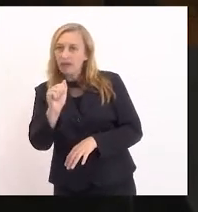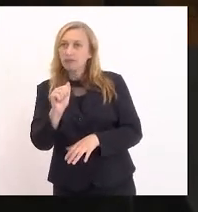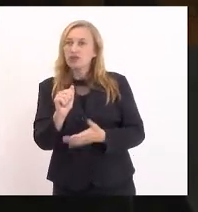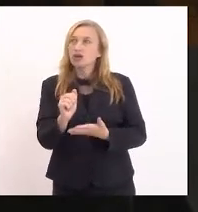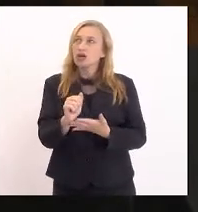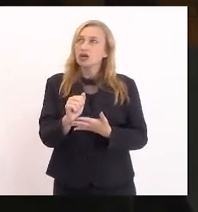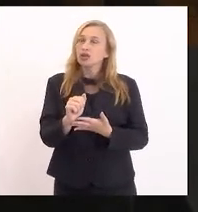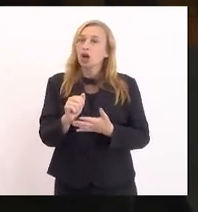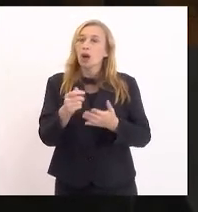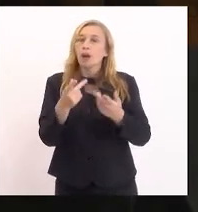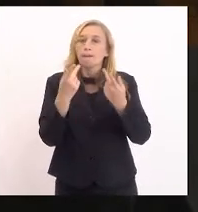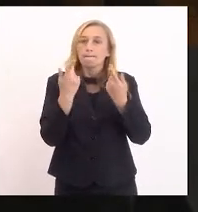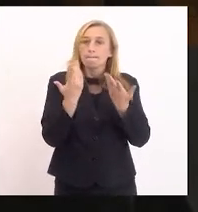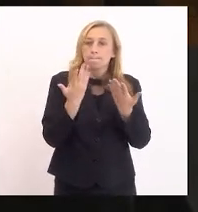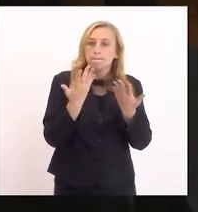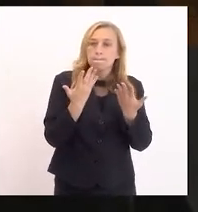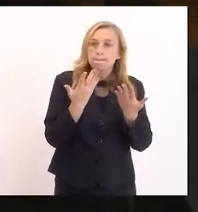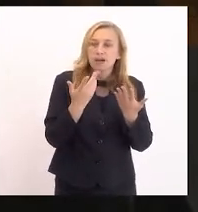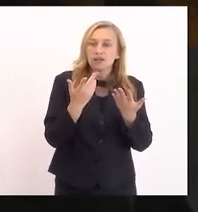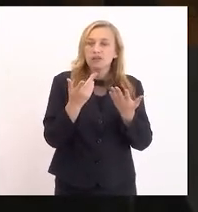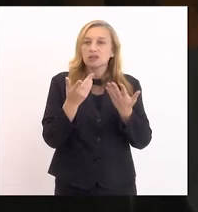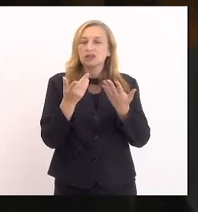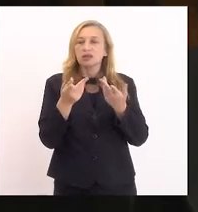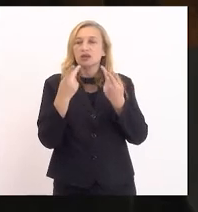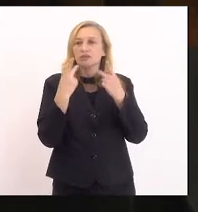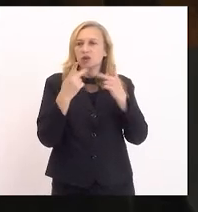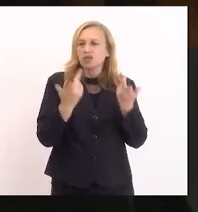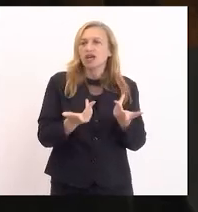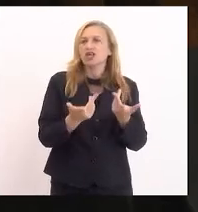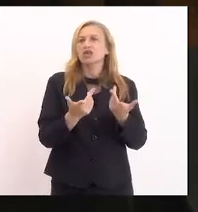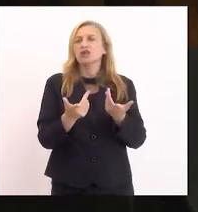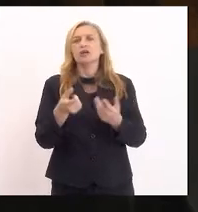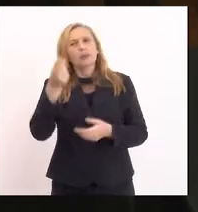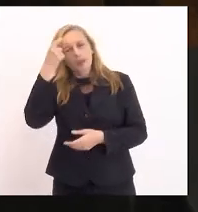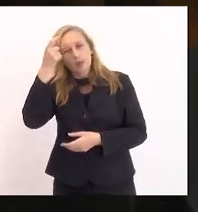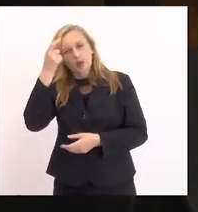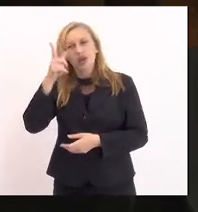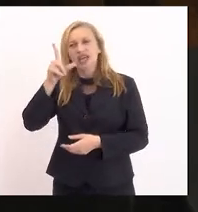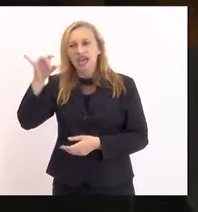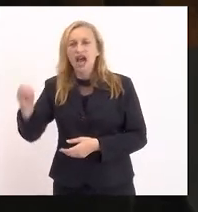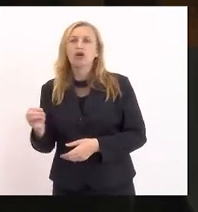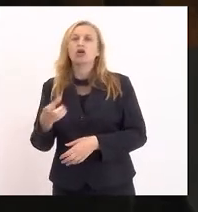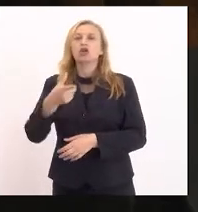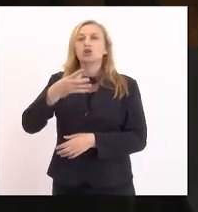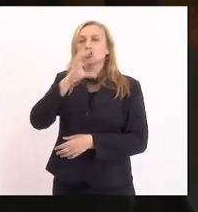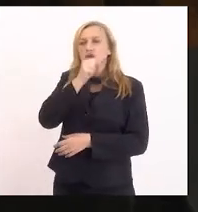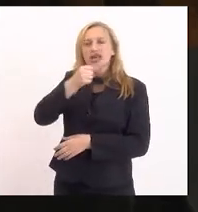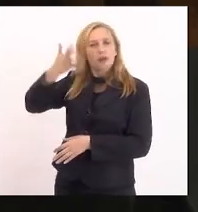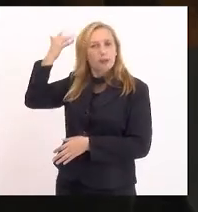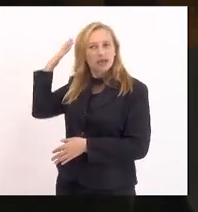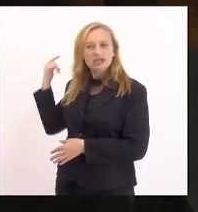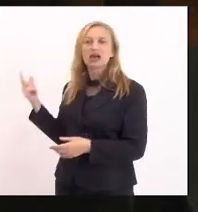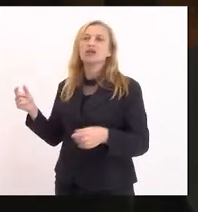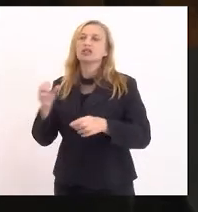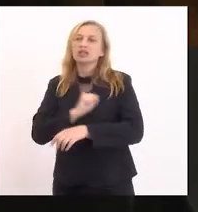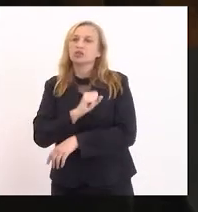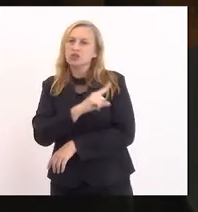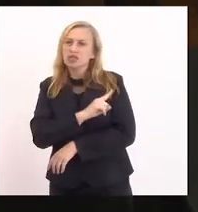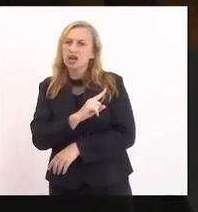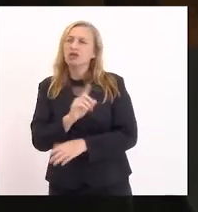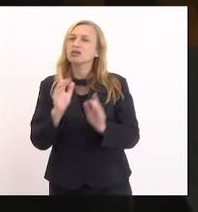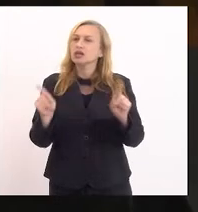de protesto, de indignação, em memória de Iago, no sábado passado teve um ato importante em São Gonçalo,